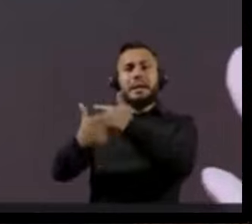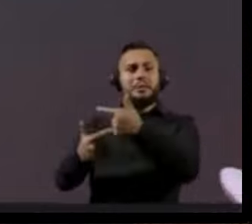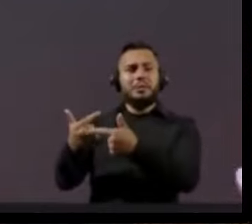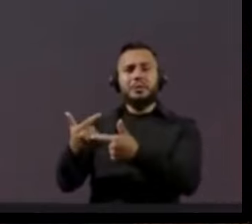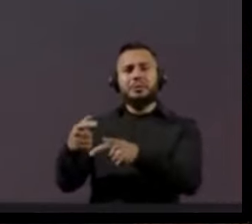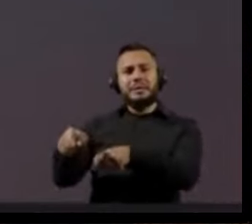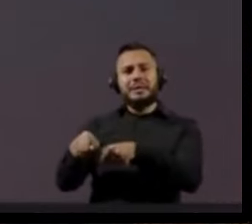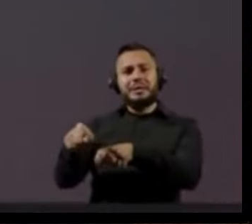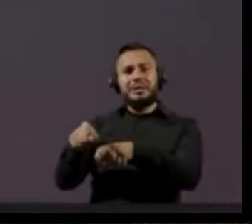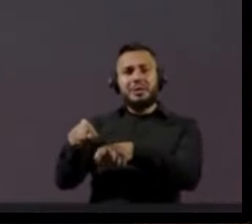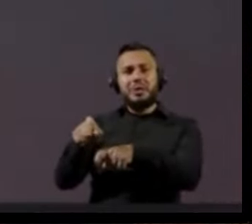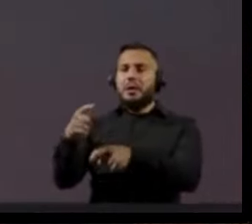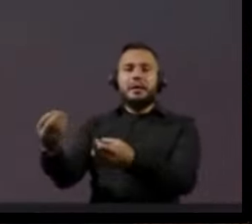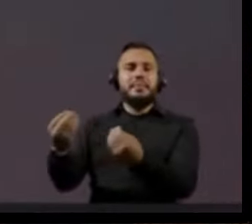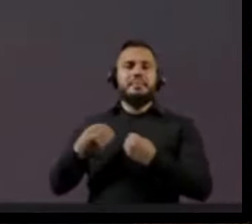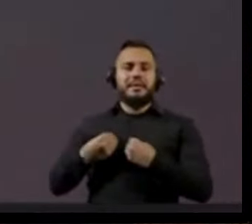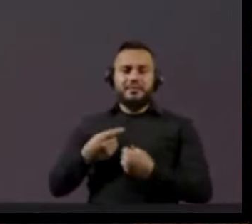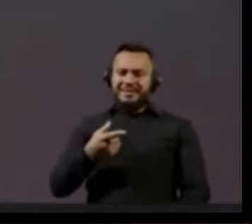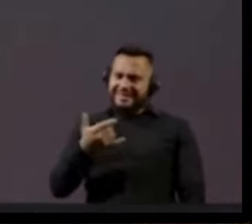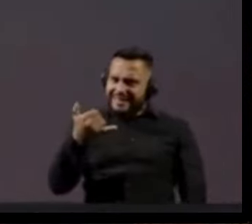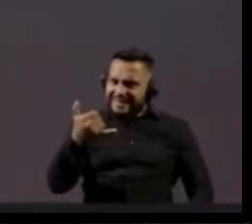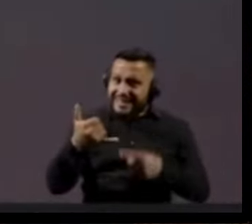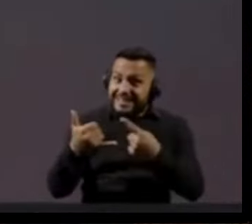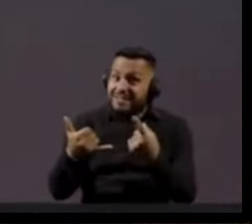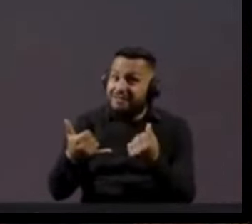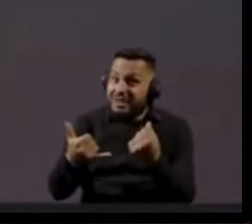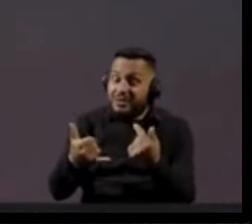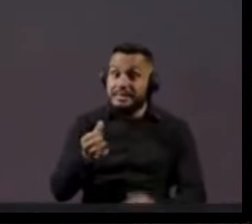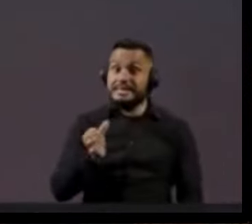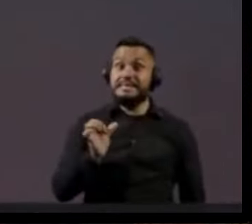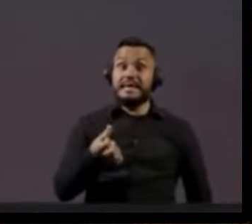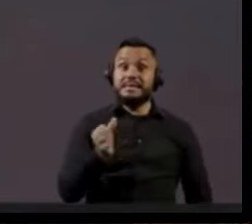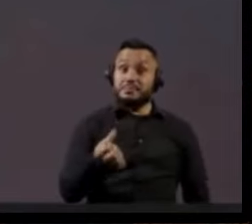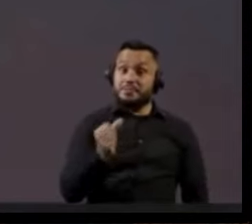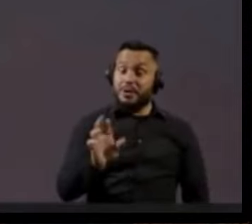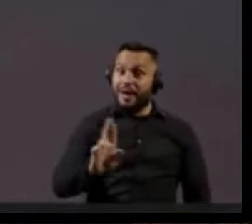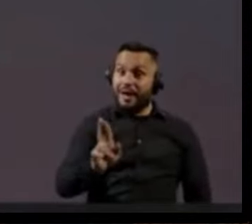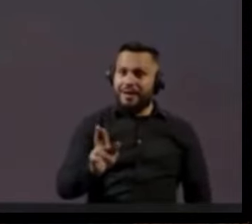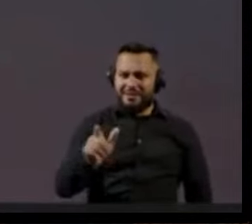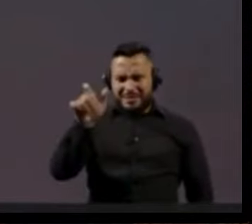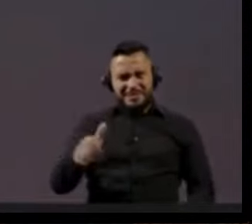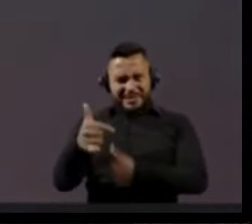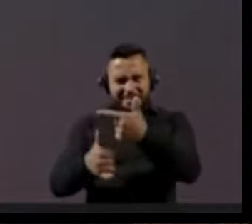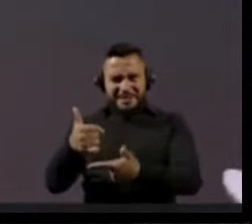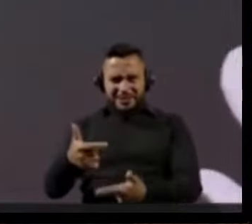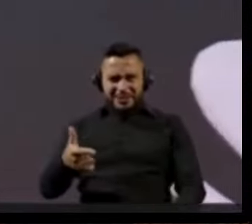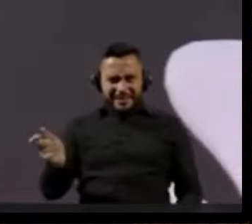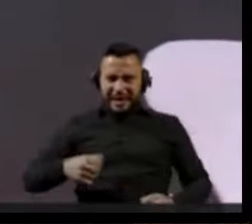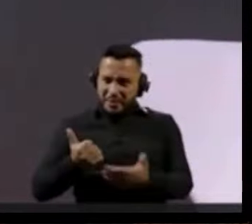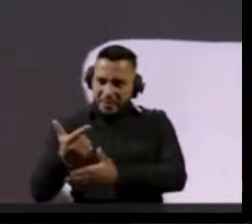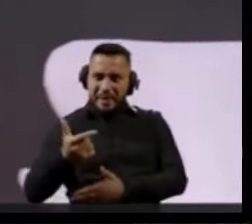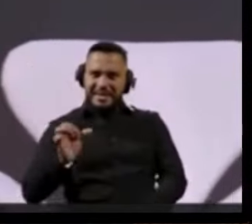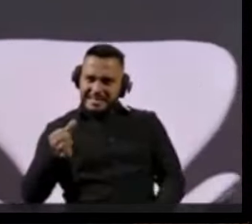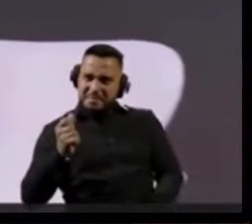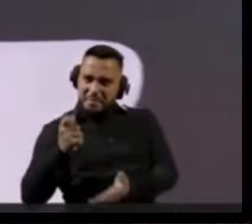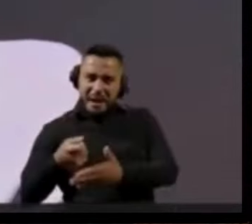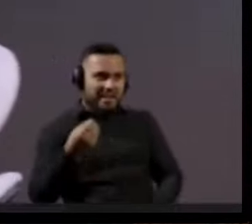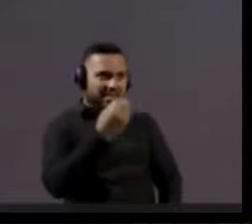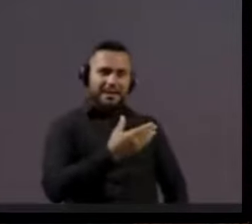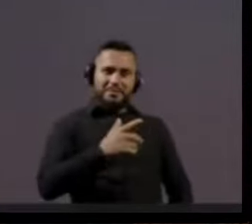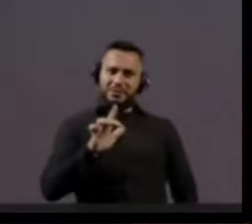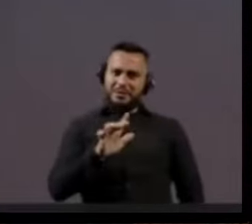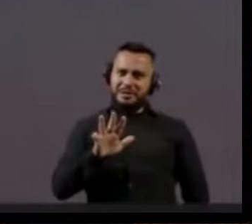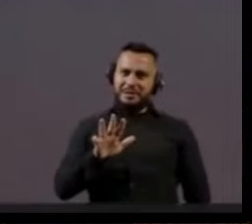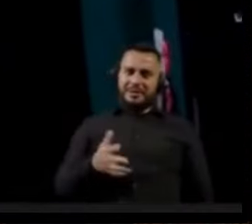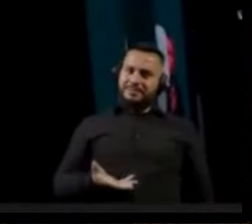Piauí. Aquela caneta vale seis mil reais. Que trabalhador que tem condição de comprar uma caneta de seis mil reais para dar para o Lula? Ele ganhou de presente aquela caneta. E nunca ninguém processou